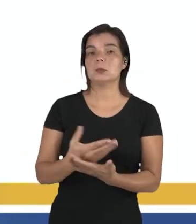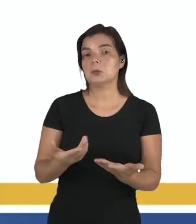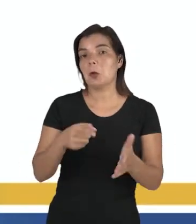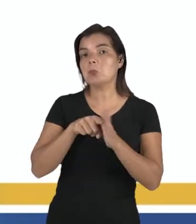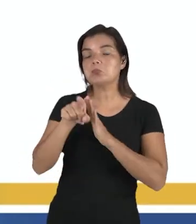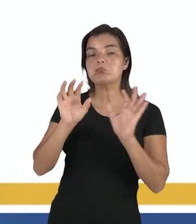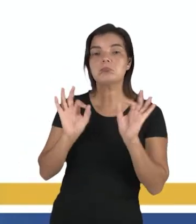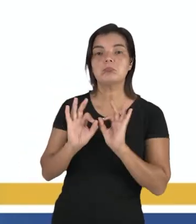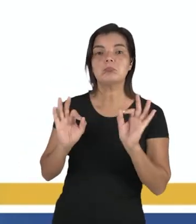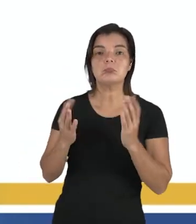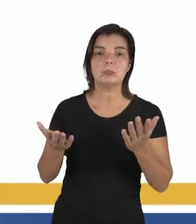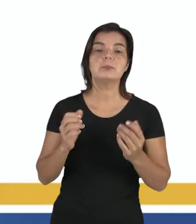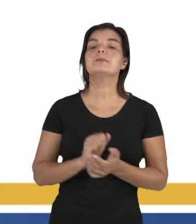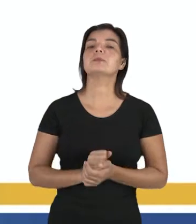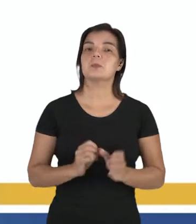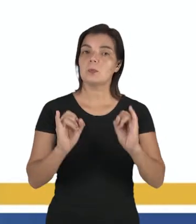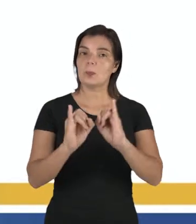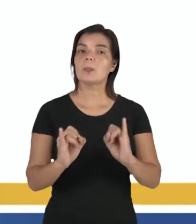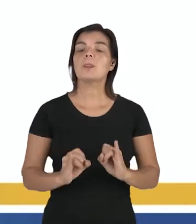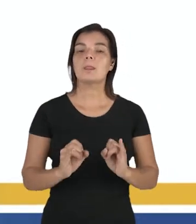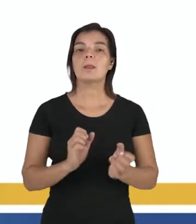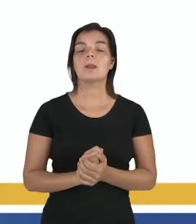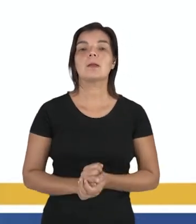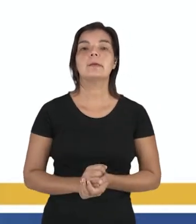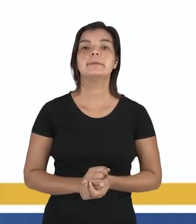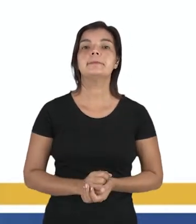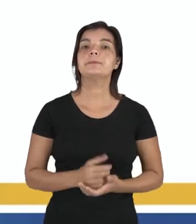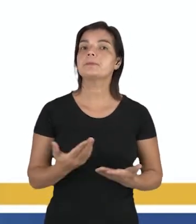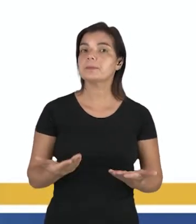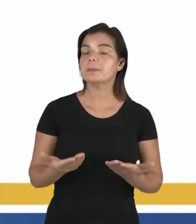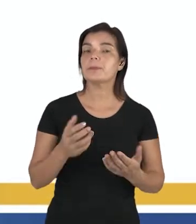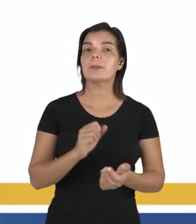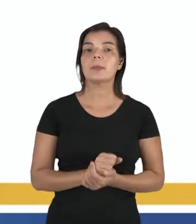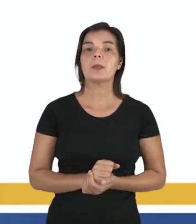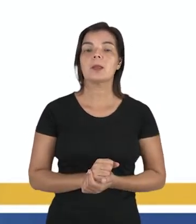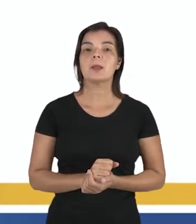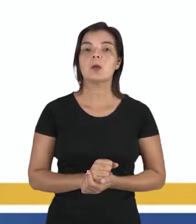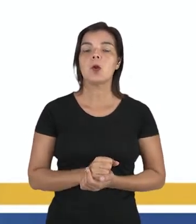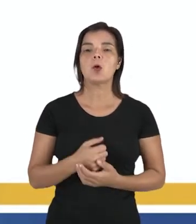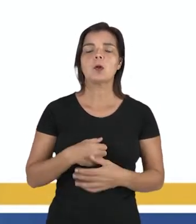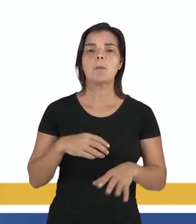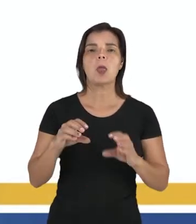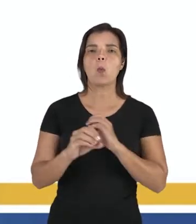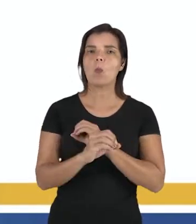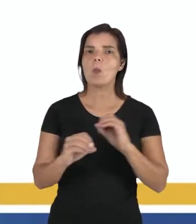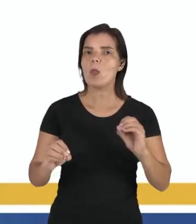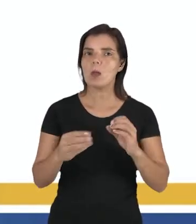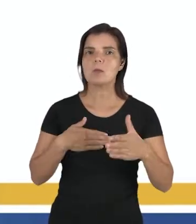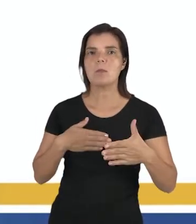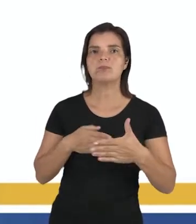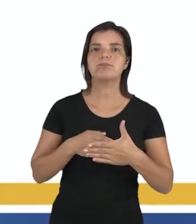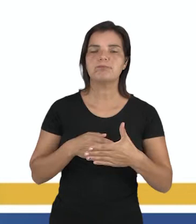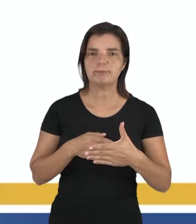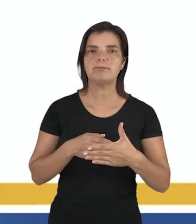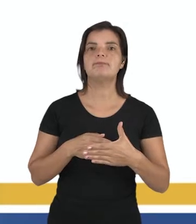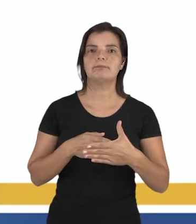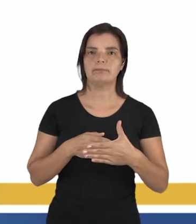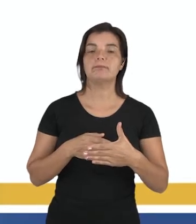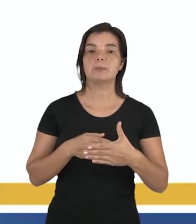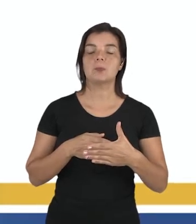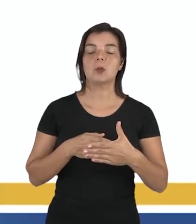questionar. Então, esses são os ídolos, aquilo que me anula, que me impede de